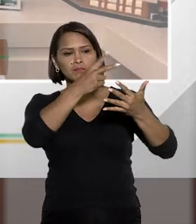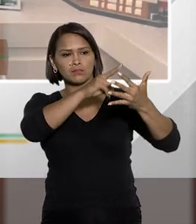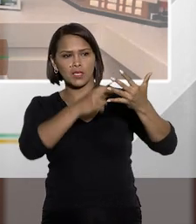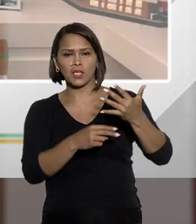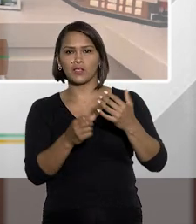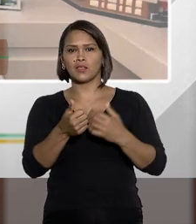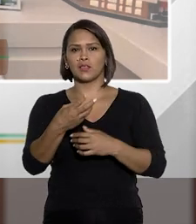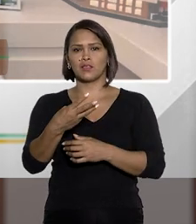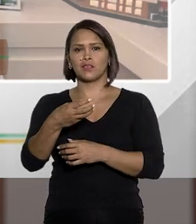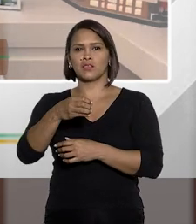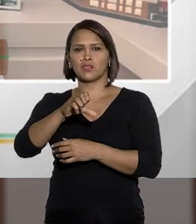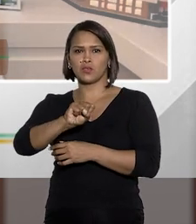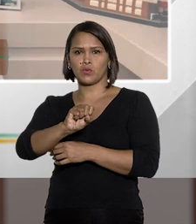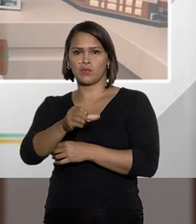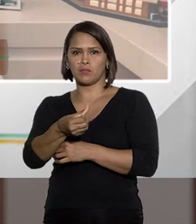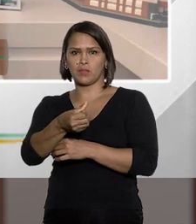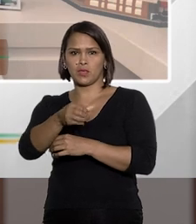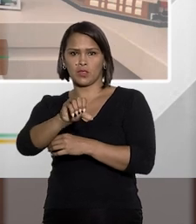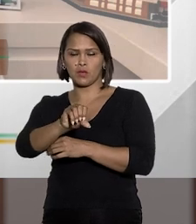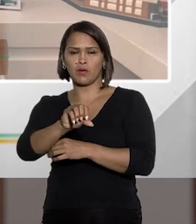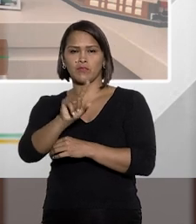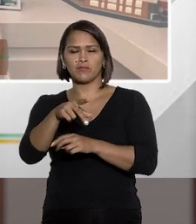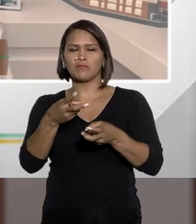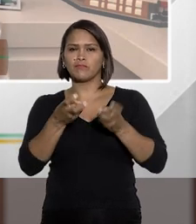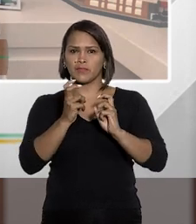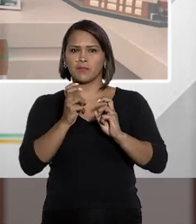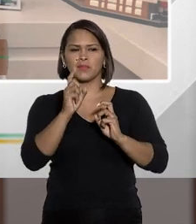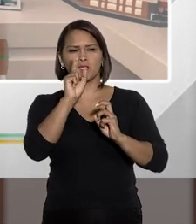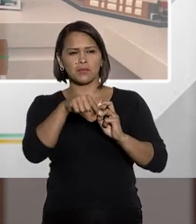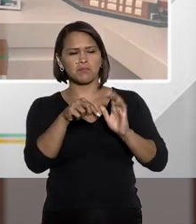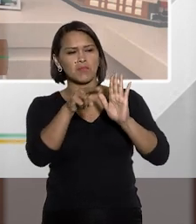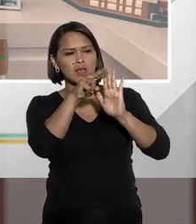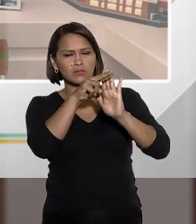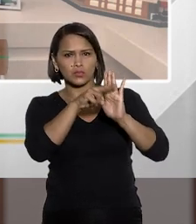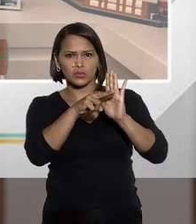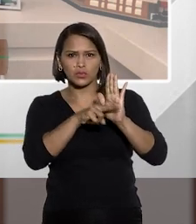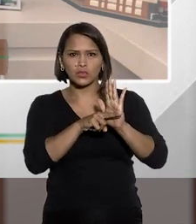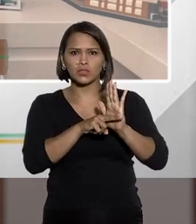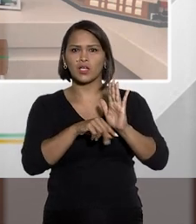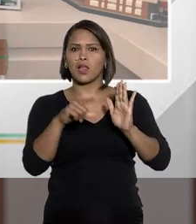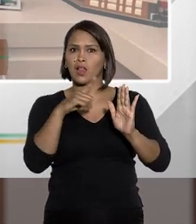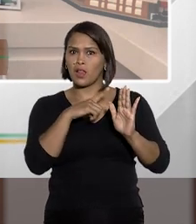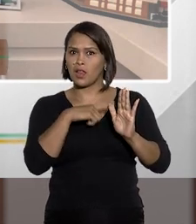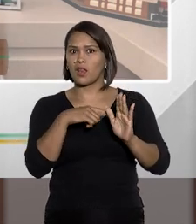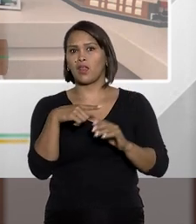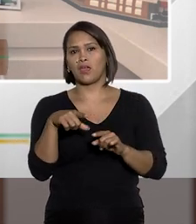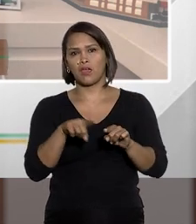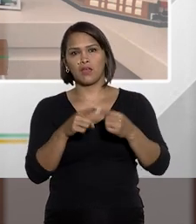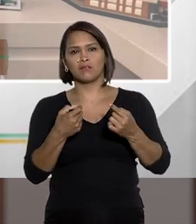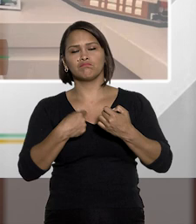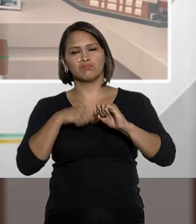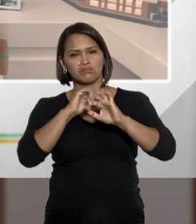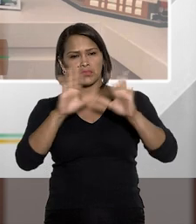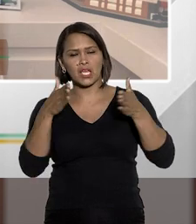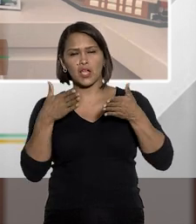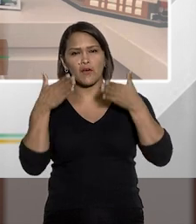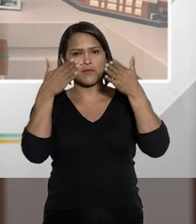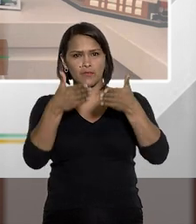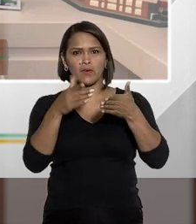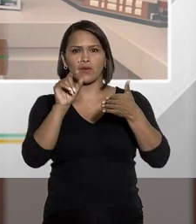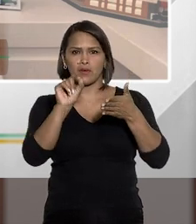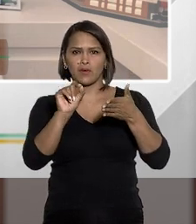faz uma leitura da 13869, você vai perceber aqui que são figuras delituosas, vamos ser bem